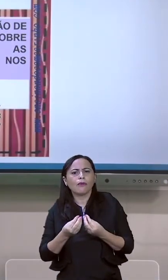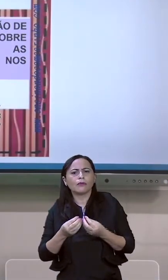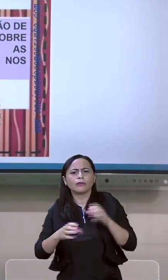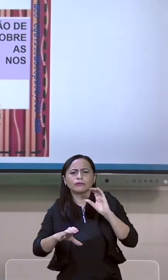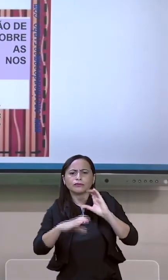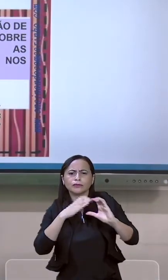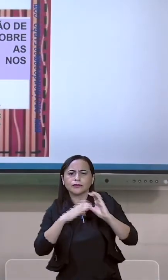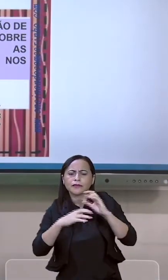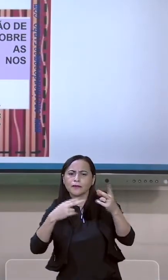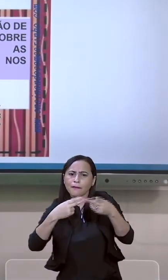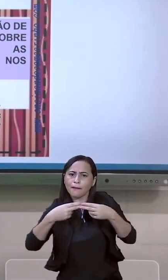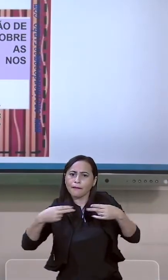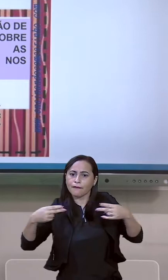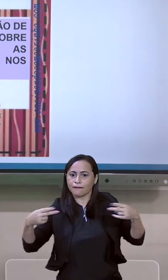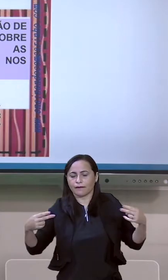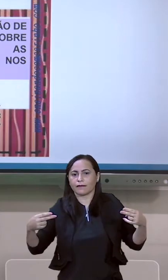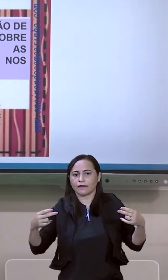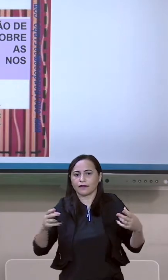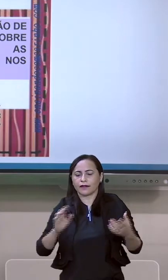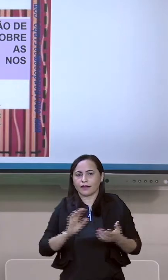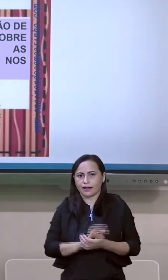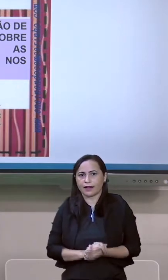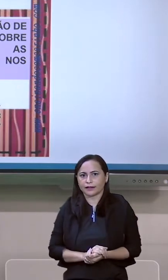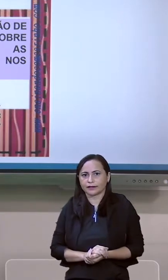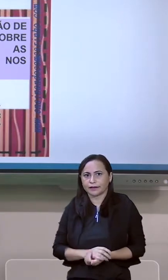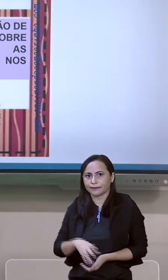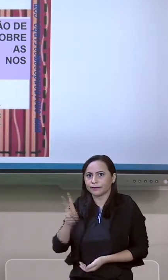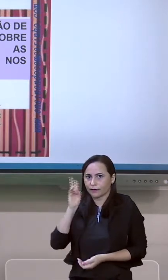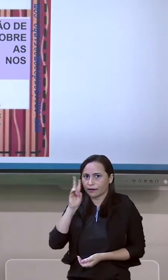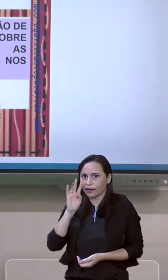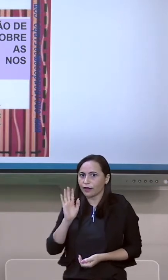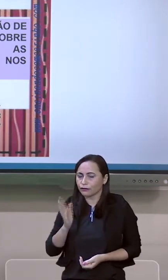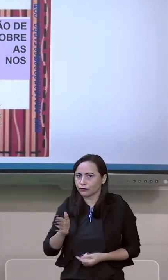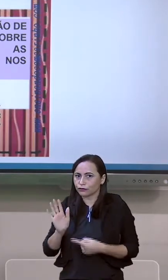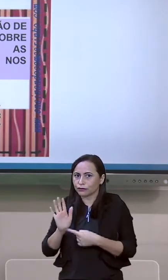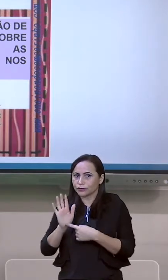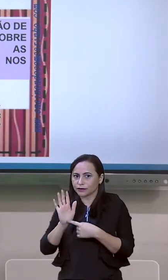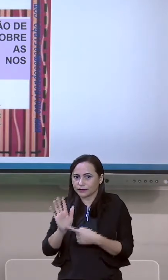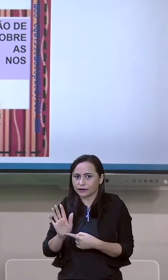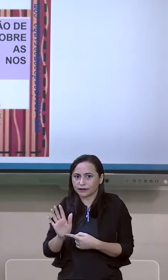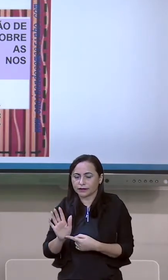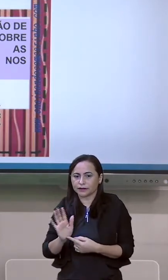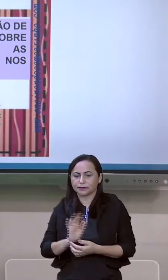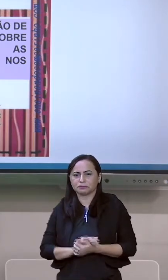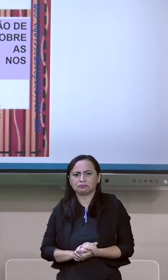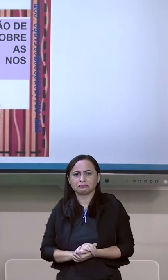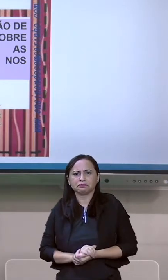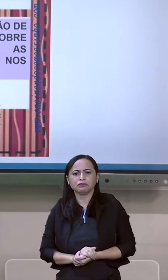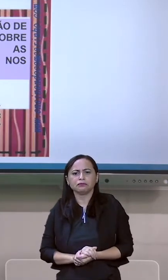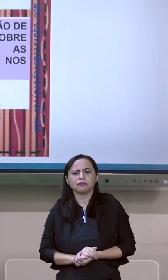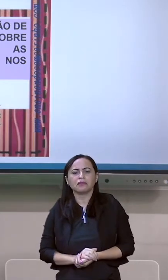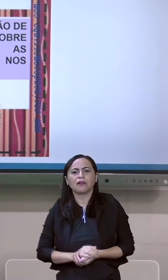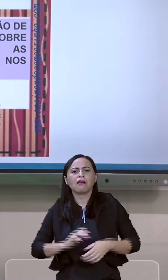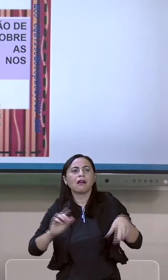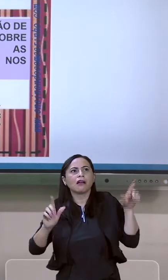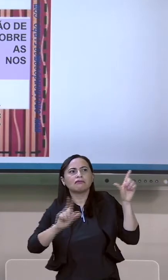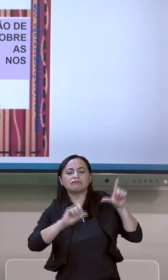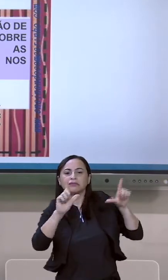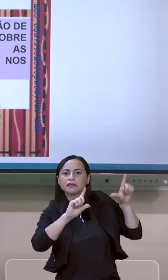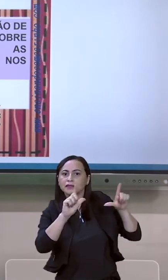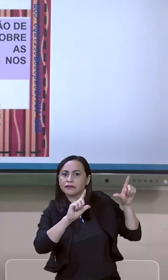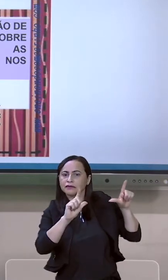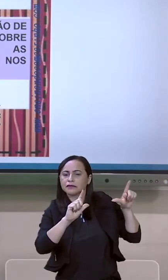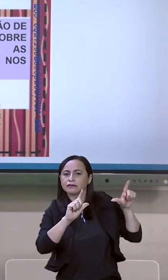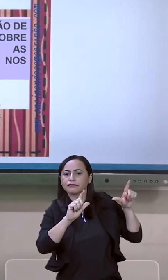do outro gênero textual, os meios de comunicação de massa? Quais são eles? A notícia, ela pode aparecer na televisão,